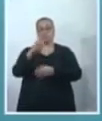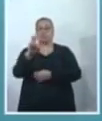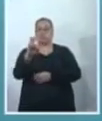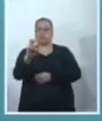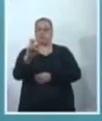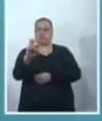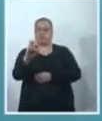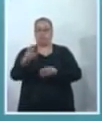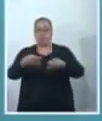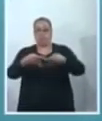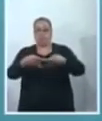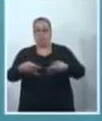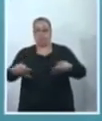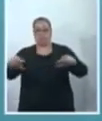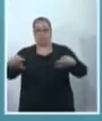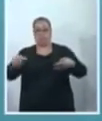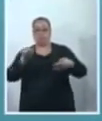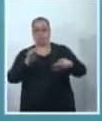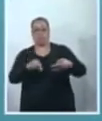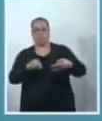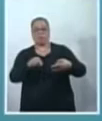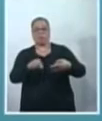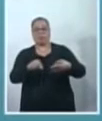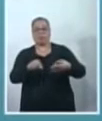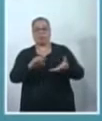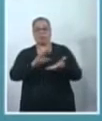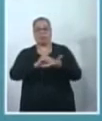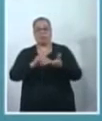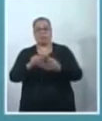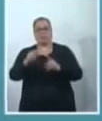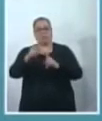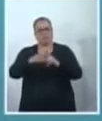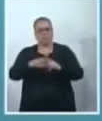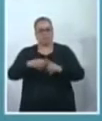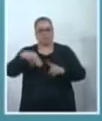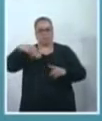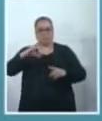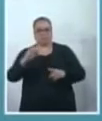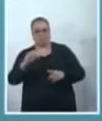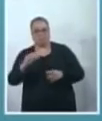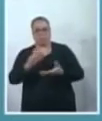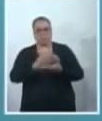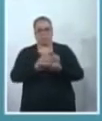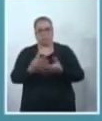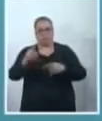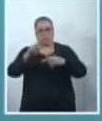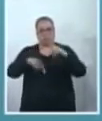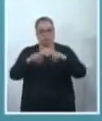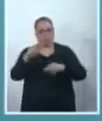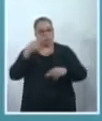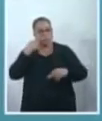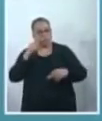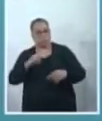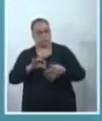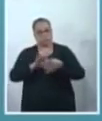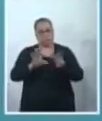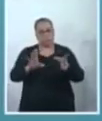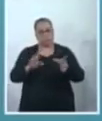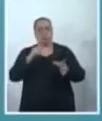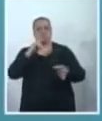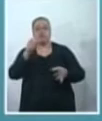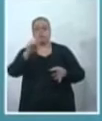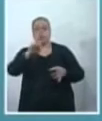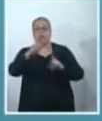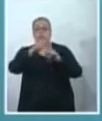O absorvente é algo que nós estamos pautando nessa casa desde março. Ele entrou como objeto de deliberação, inclusive no dia 8 de